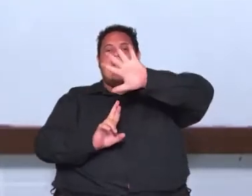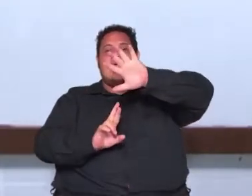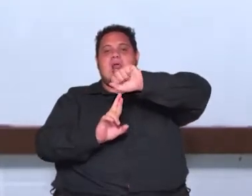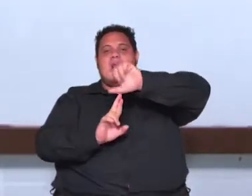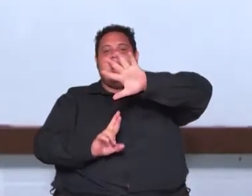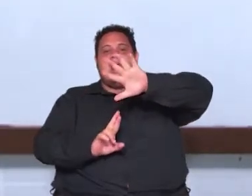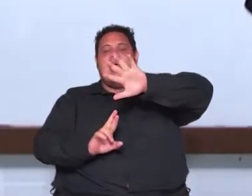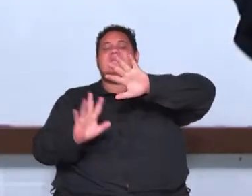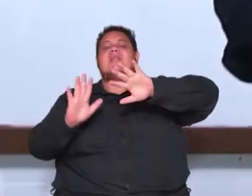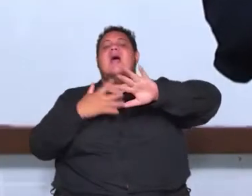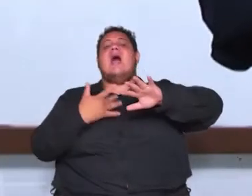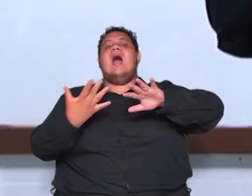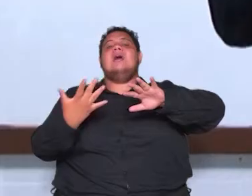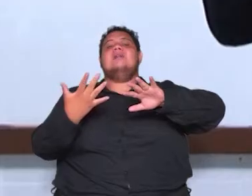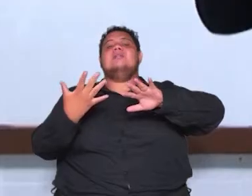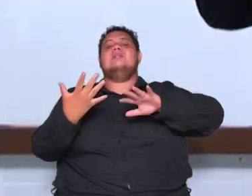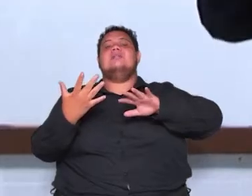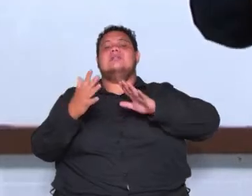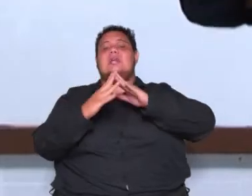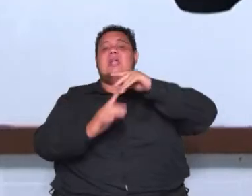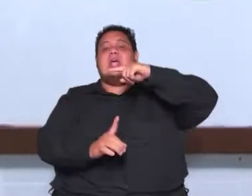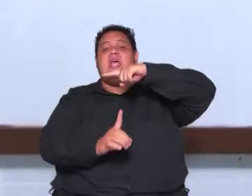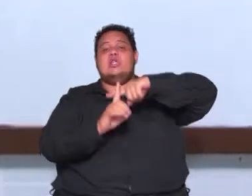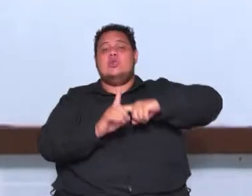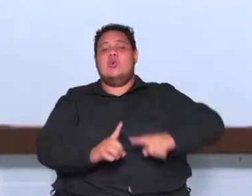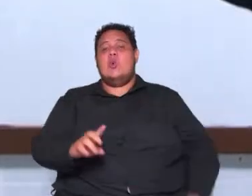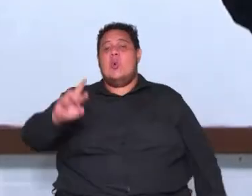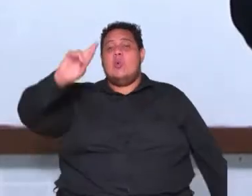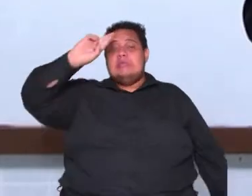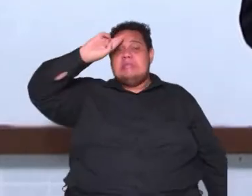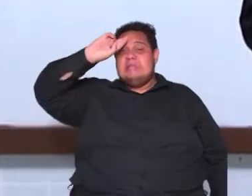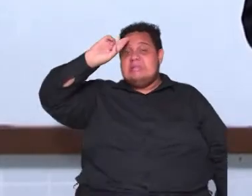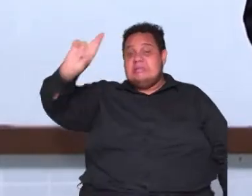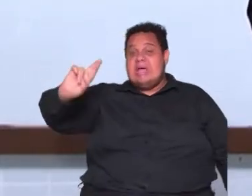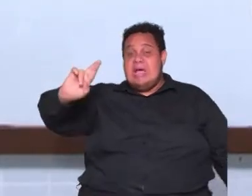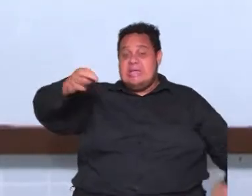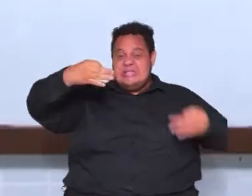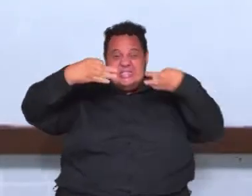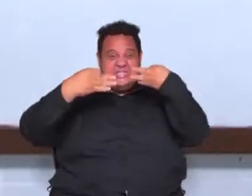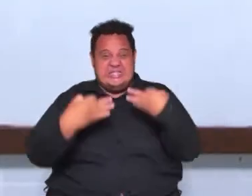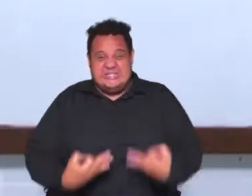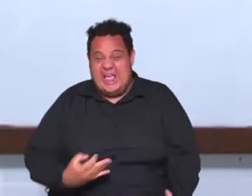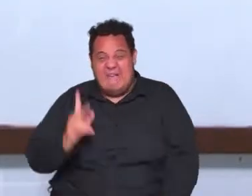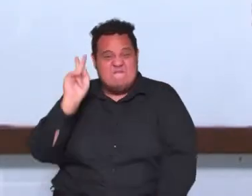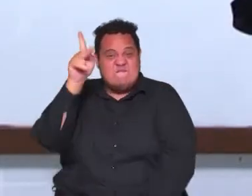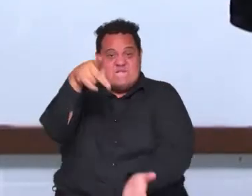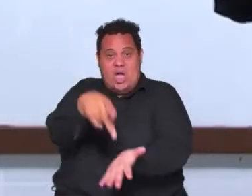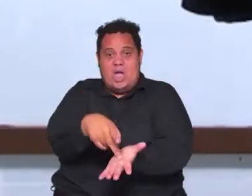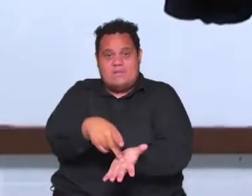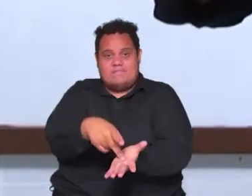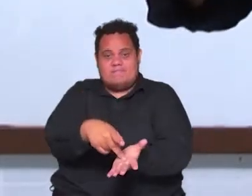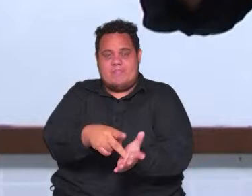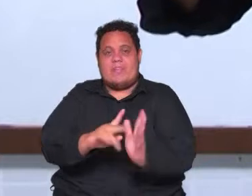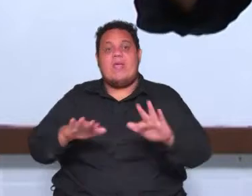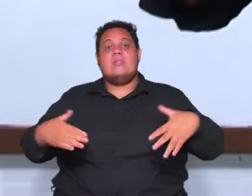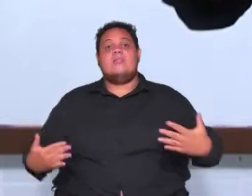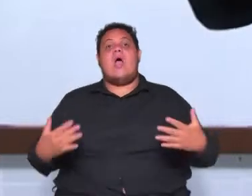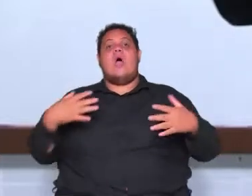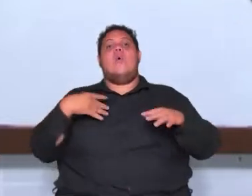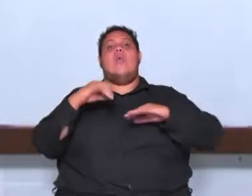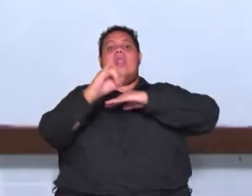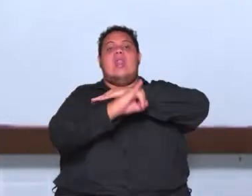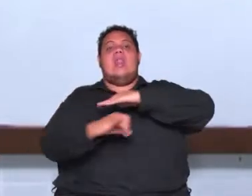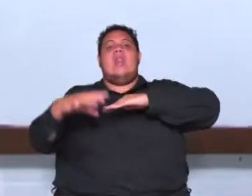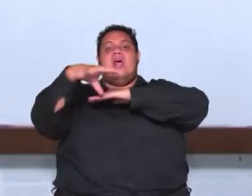igreja como a dona detentora da razão e tanto que os Iluministas